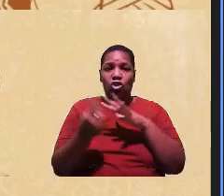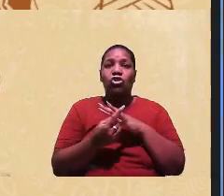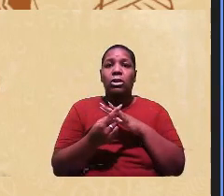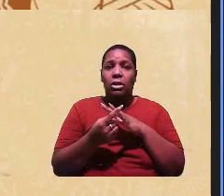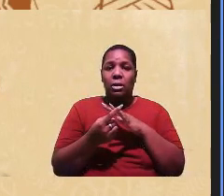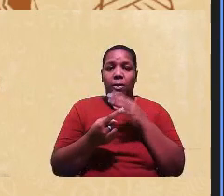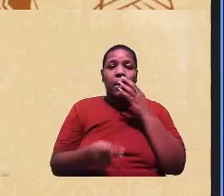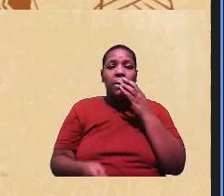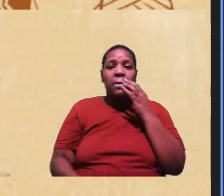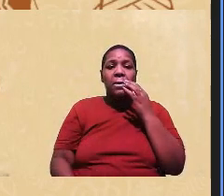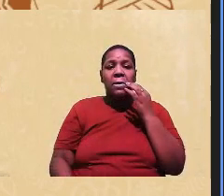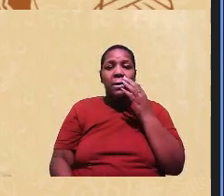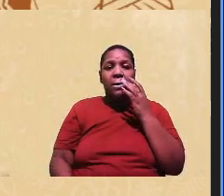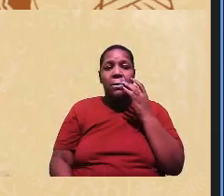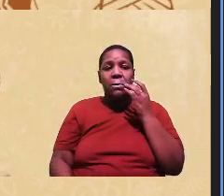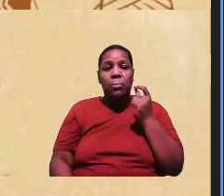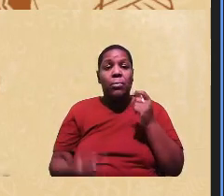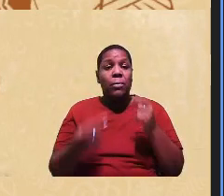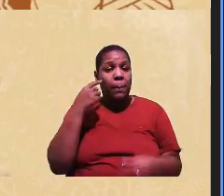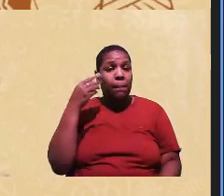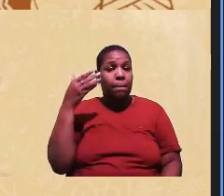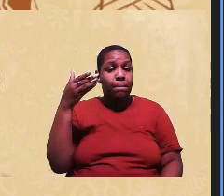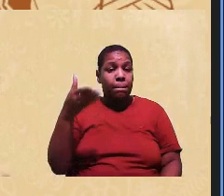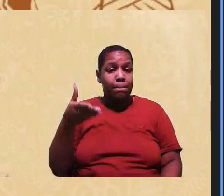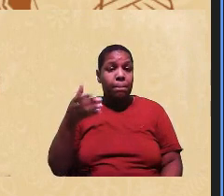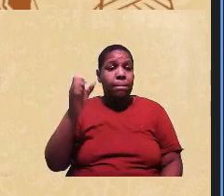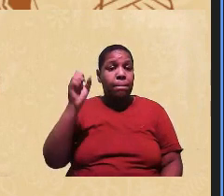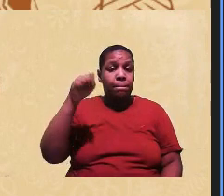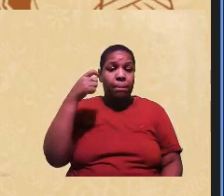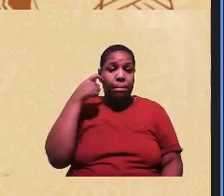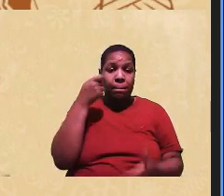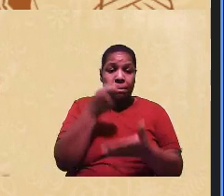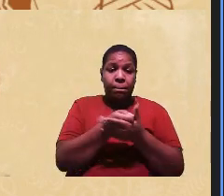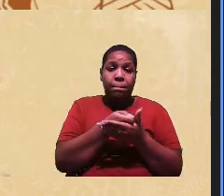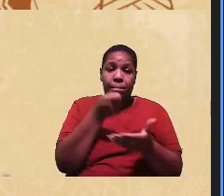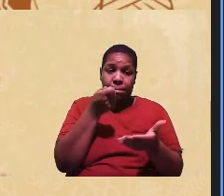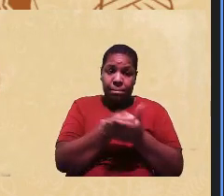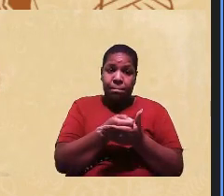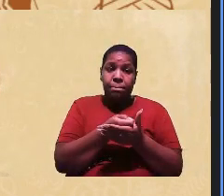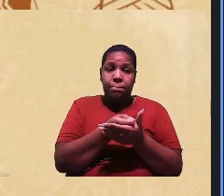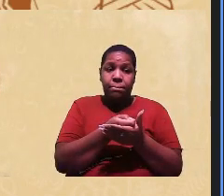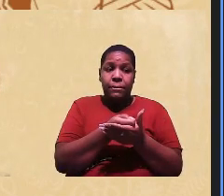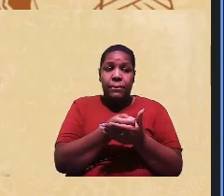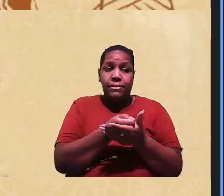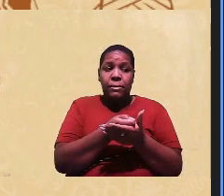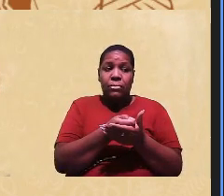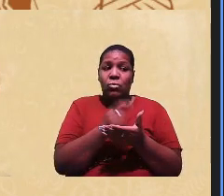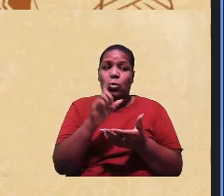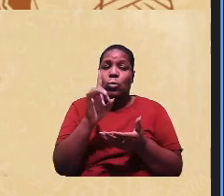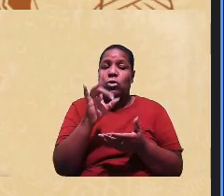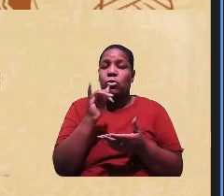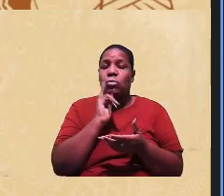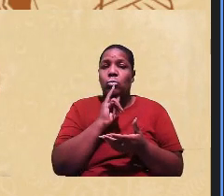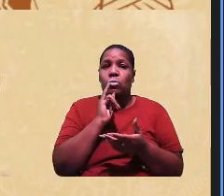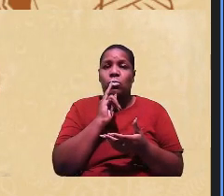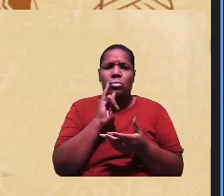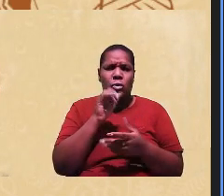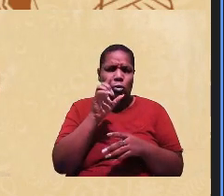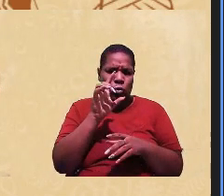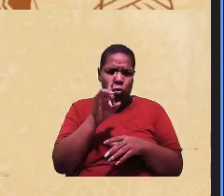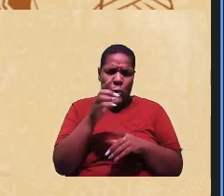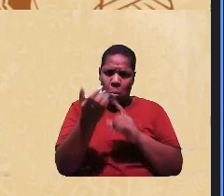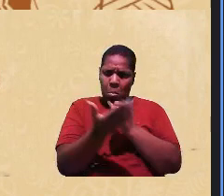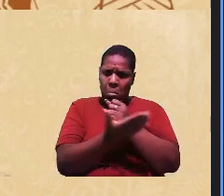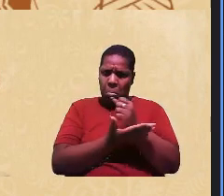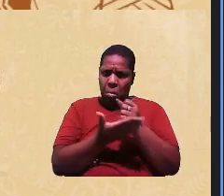eu trago que a obrigatoriedade não se deve somente a nível de ensino básico